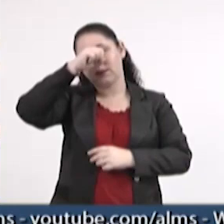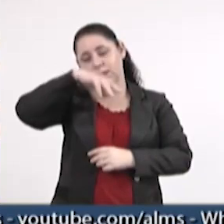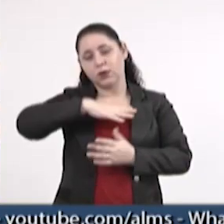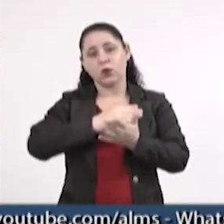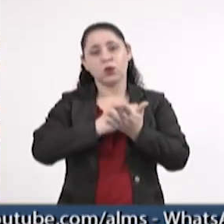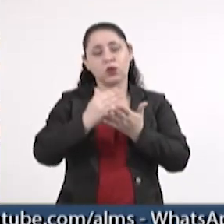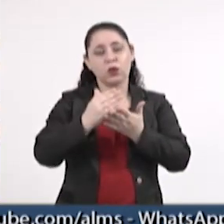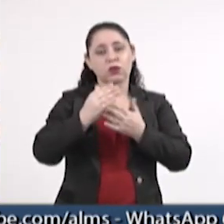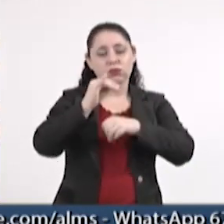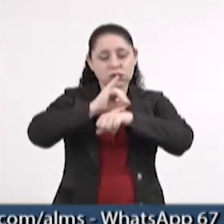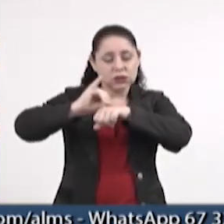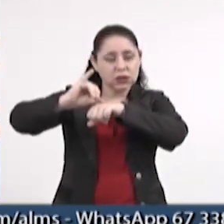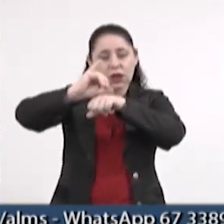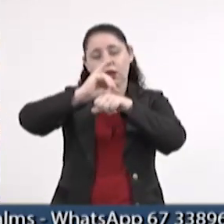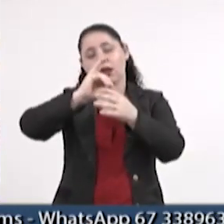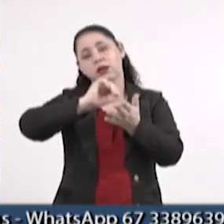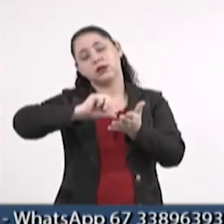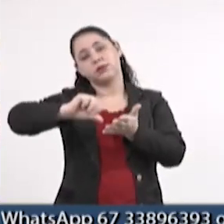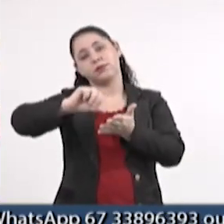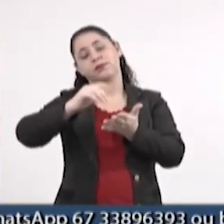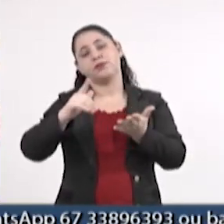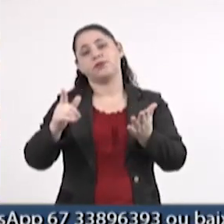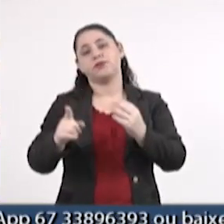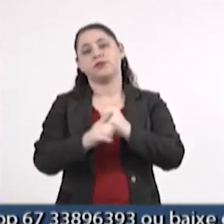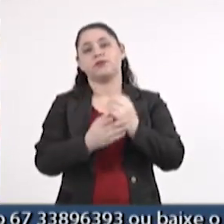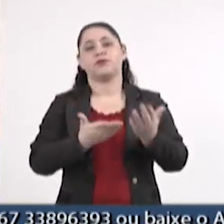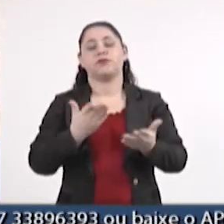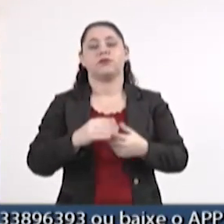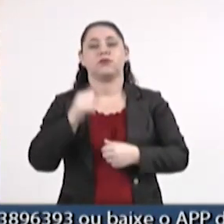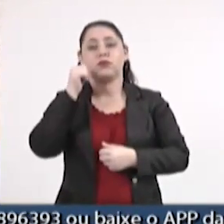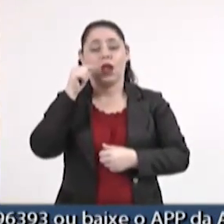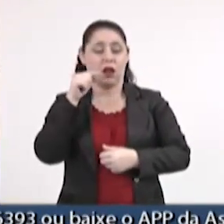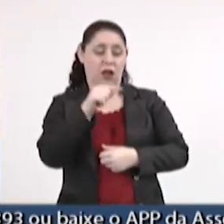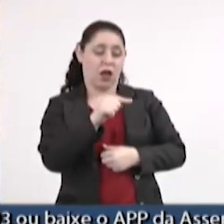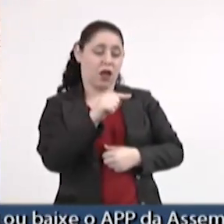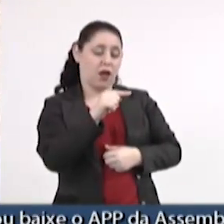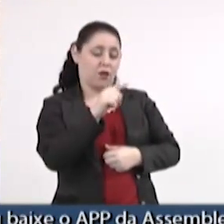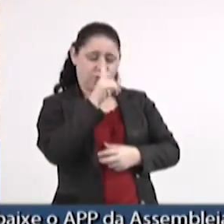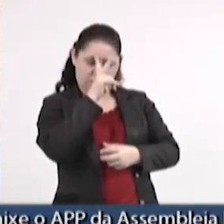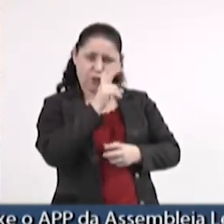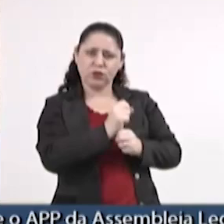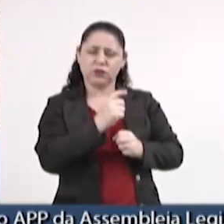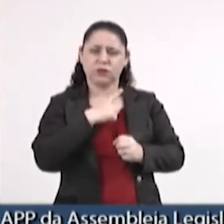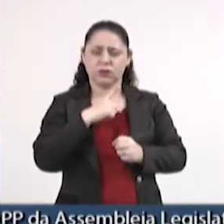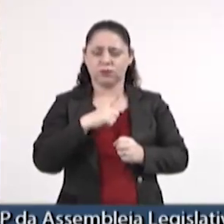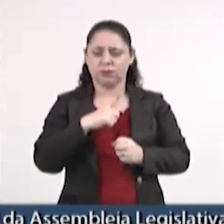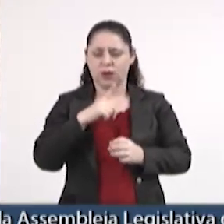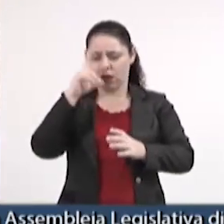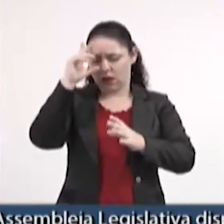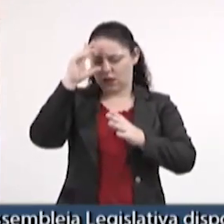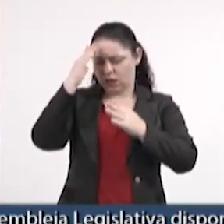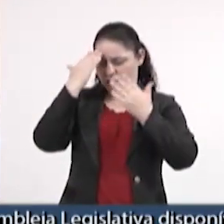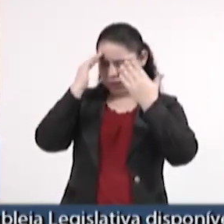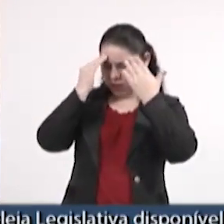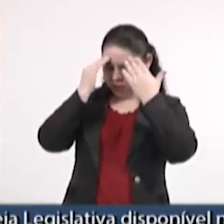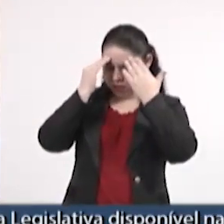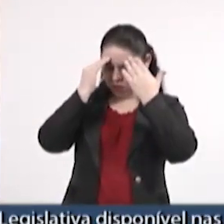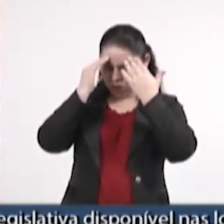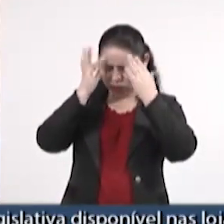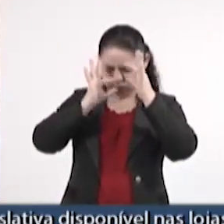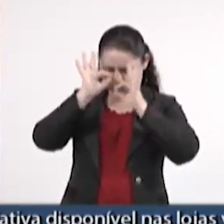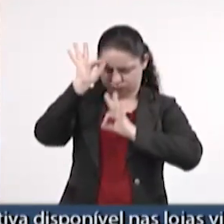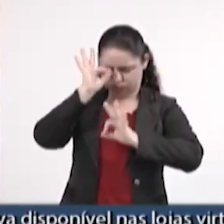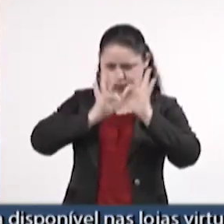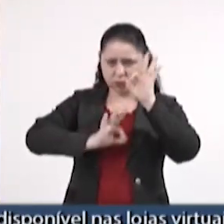começa no centro de atendimento especializado. É ali que essa mulher vai conseguir se fortalecer de verdade, entender o processo que ela viveu,